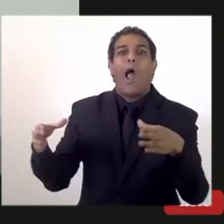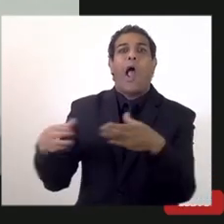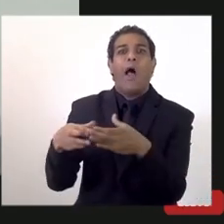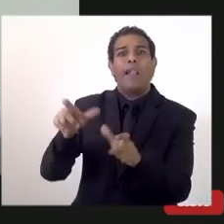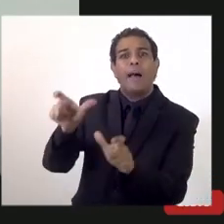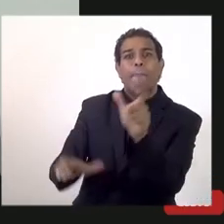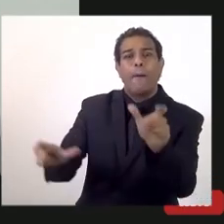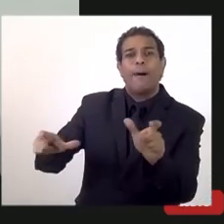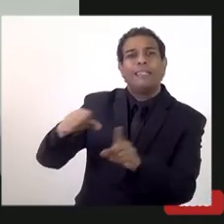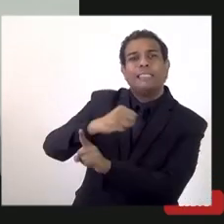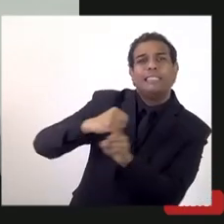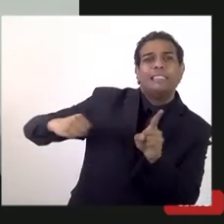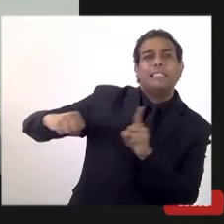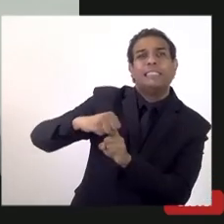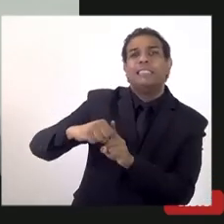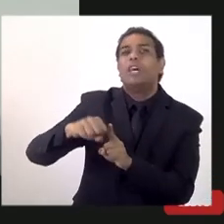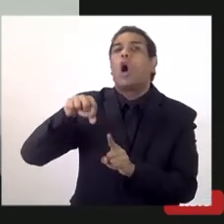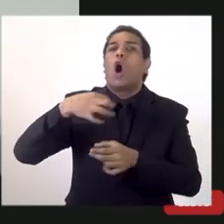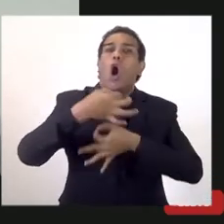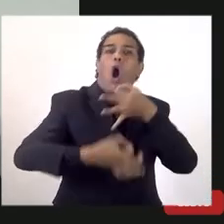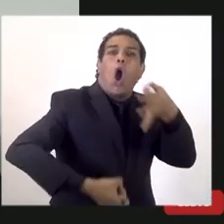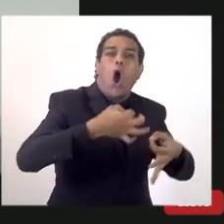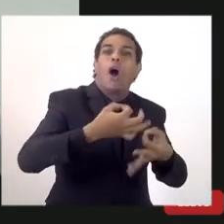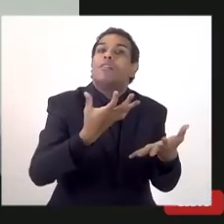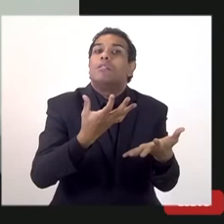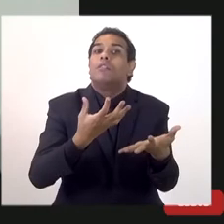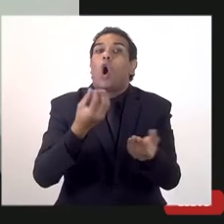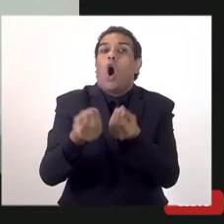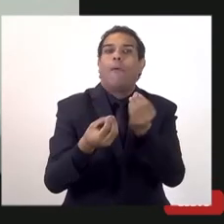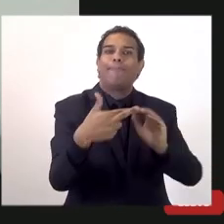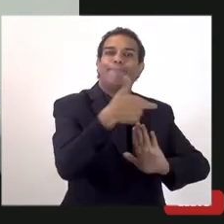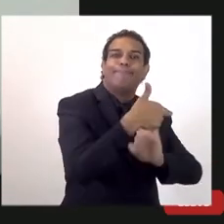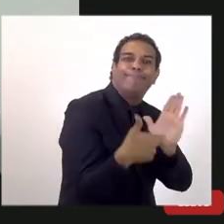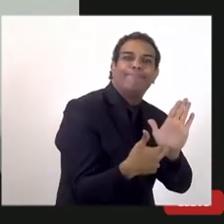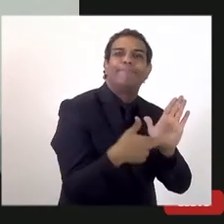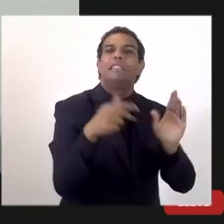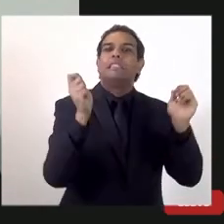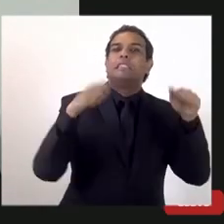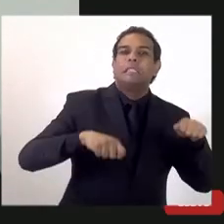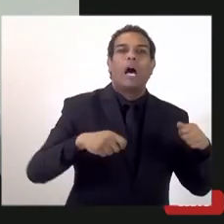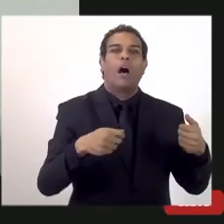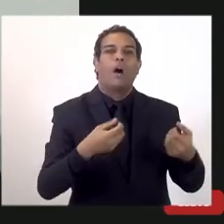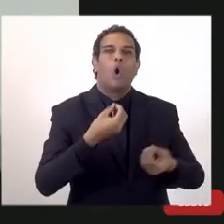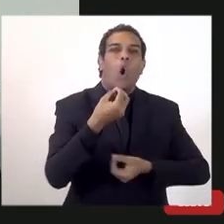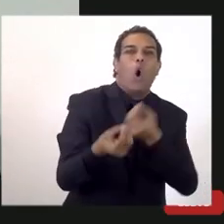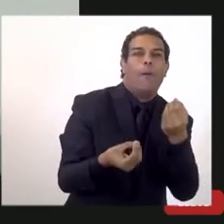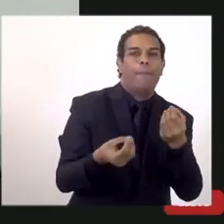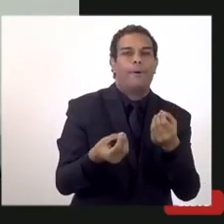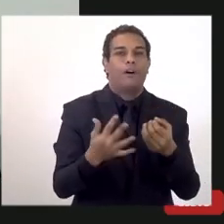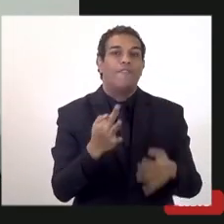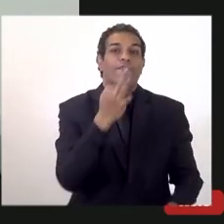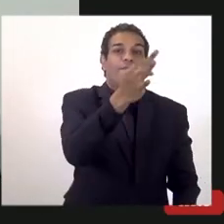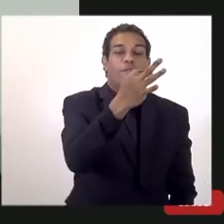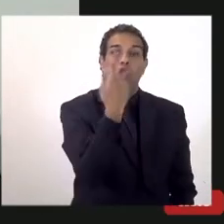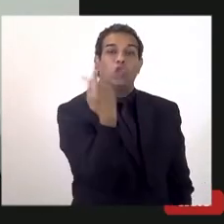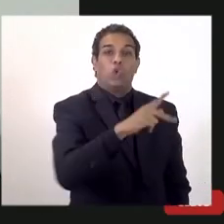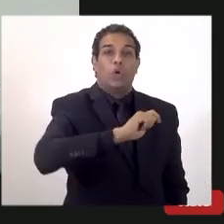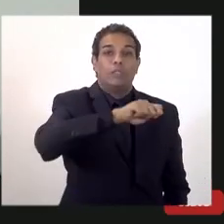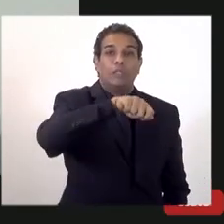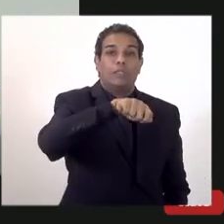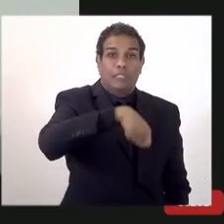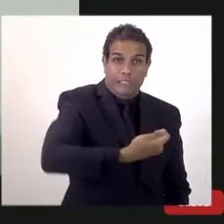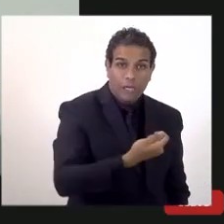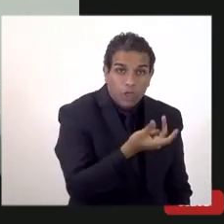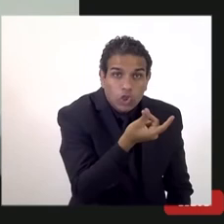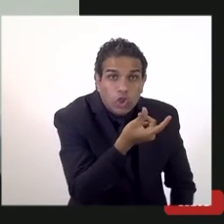direcionar e opinar sobre as diretrizes do investimento e do funcionamento futuro desse fundo porque afinal de contas